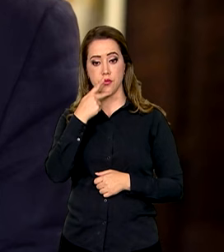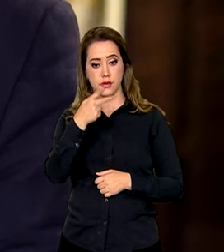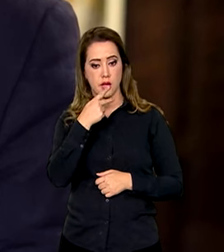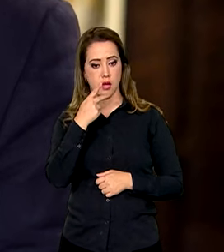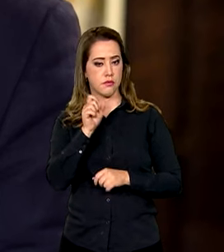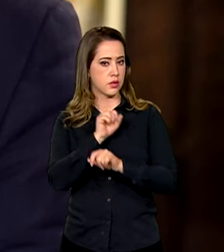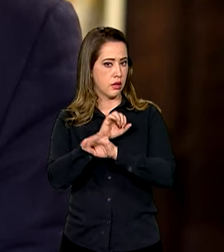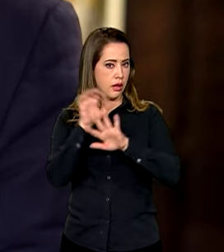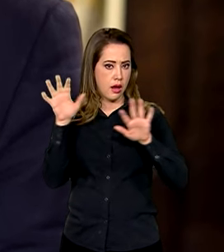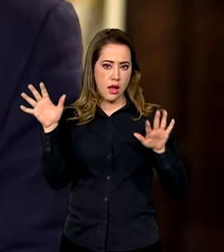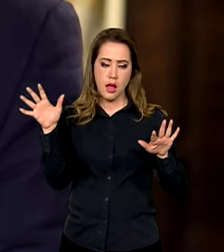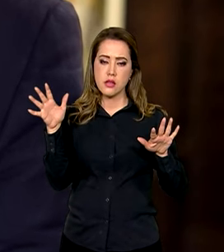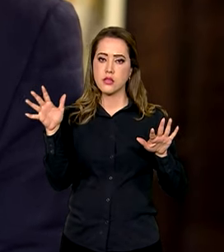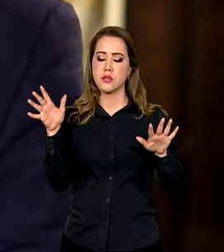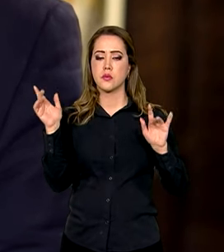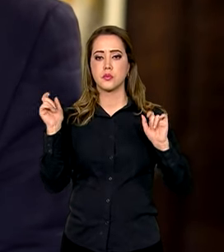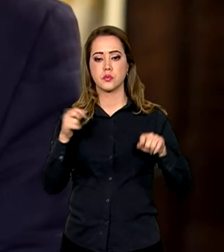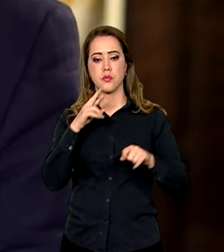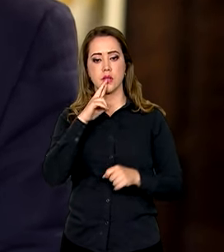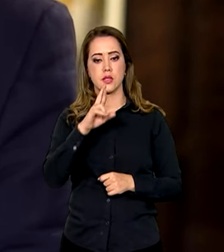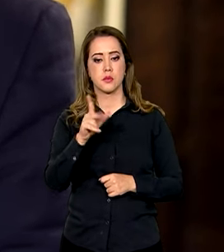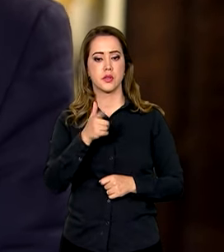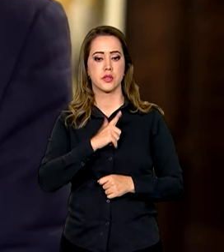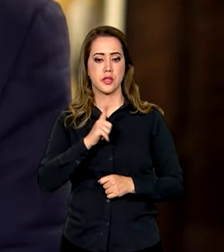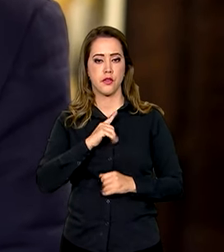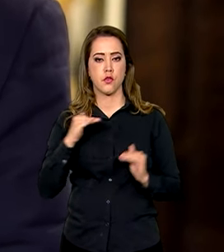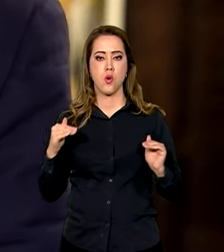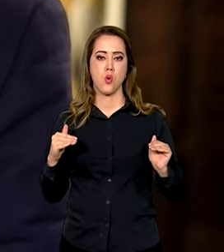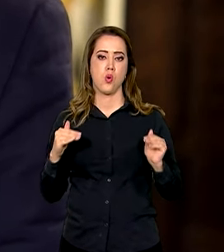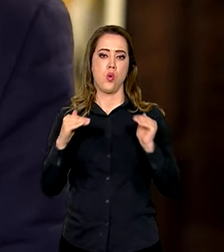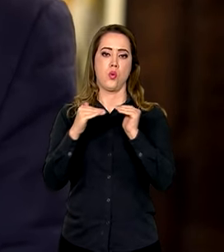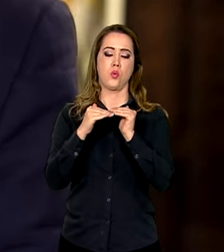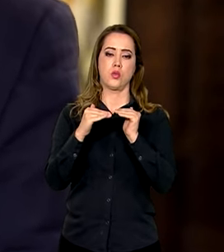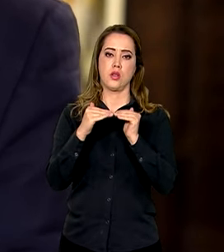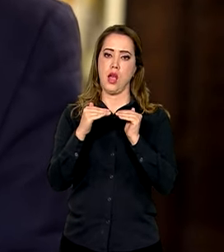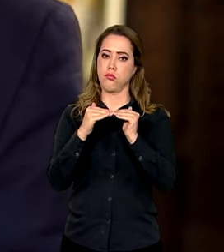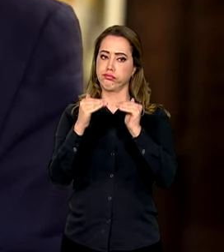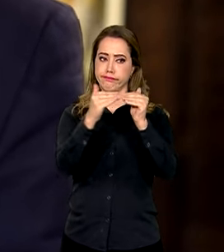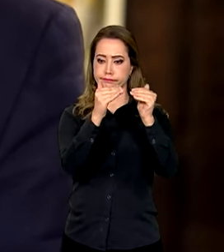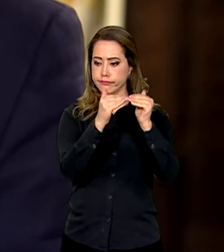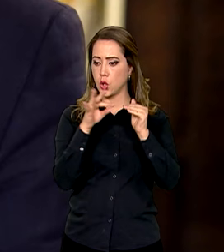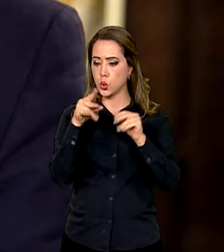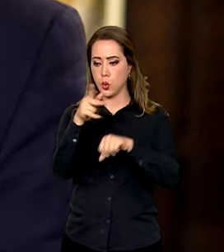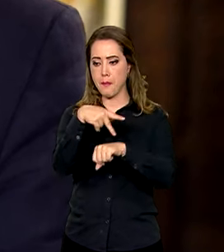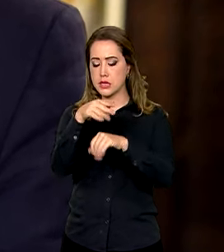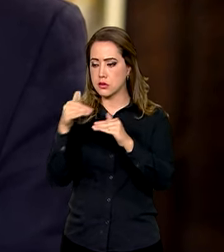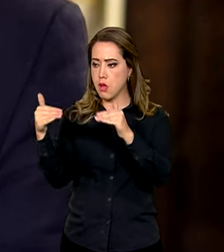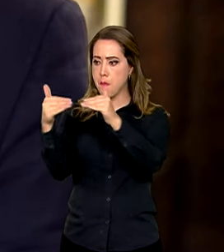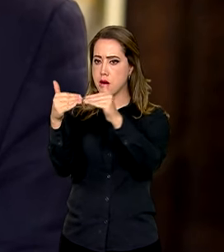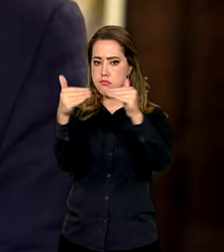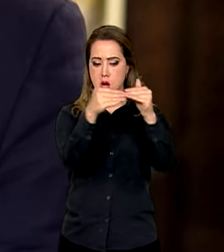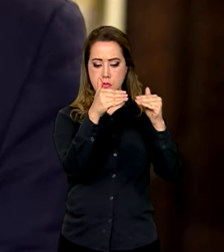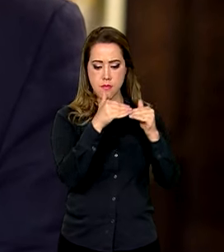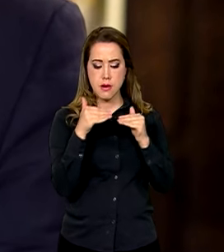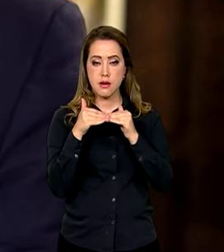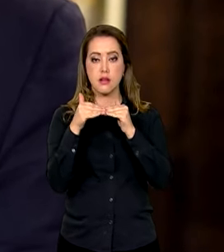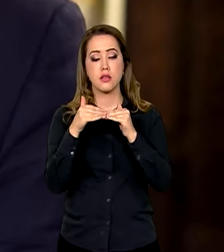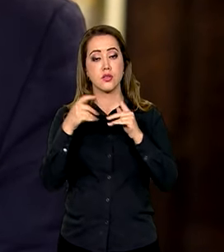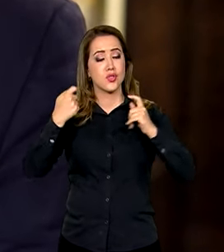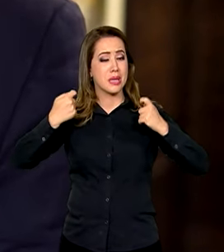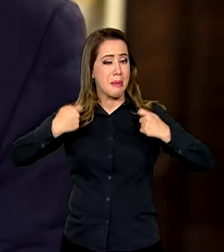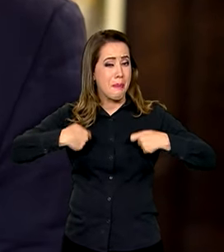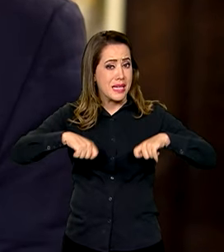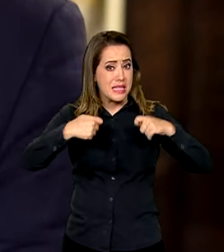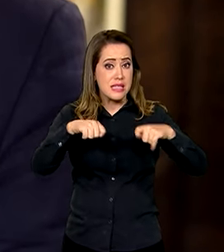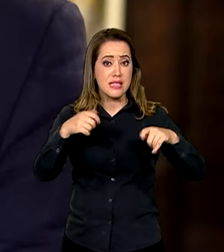a gente pode dizer que houve consenso entre todos os participantes de que